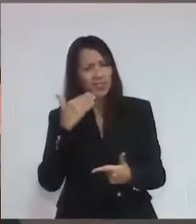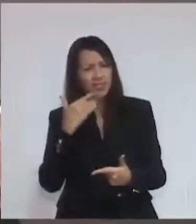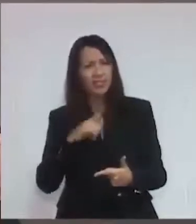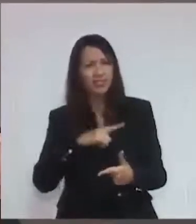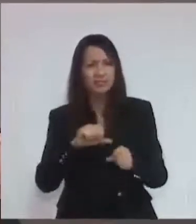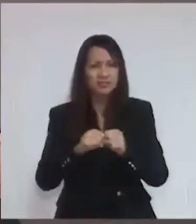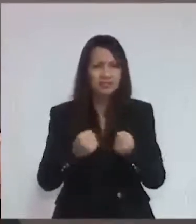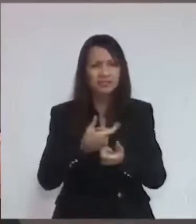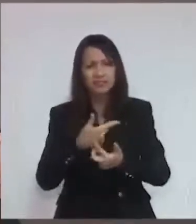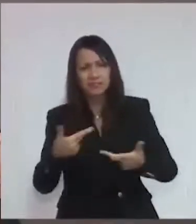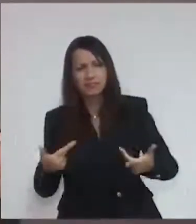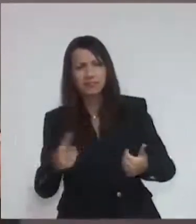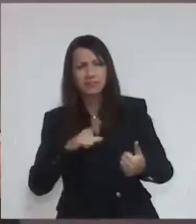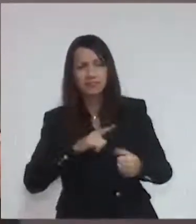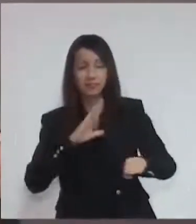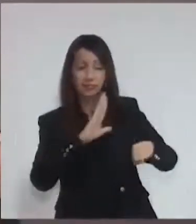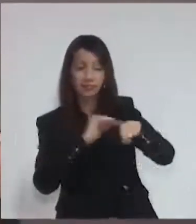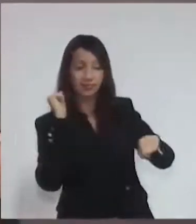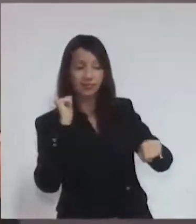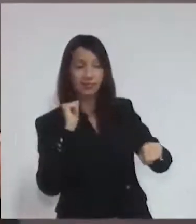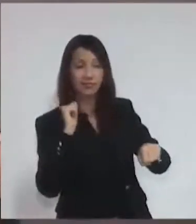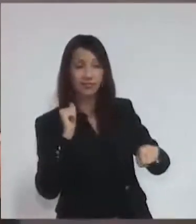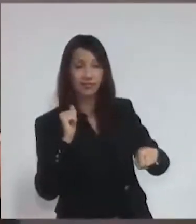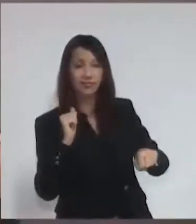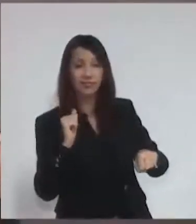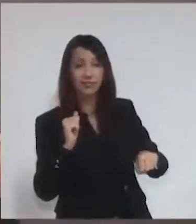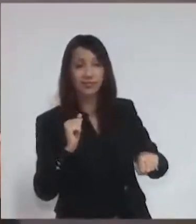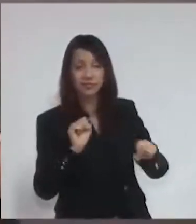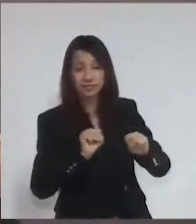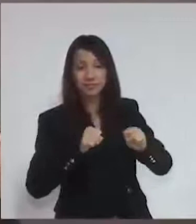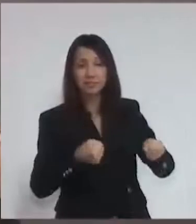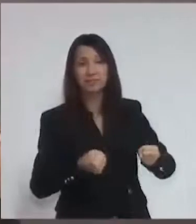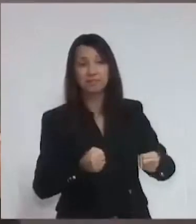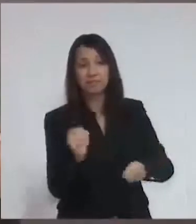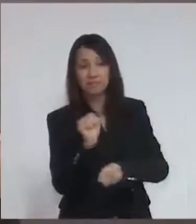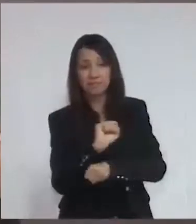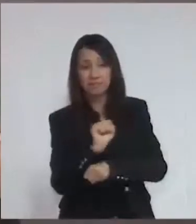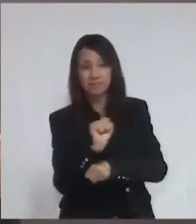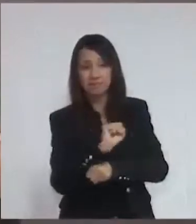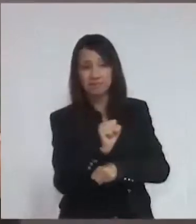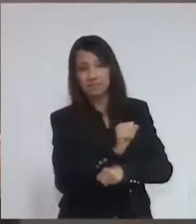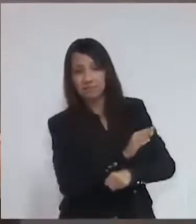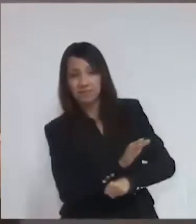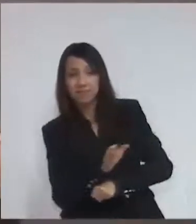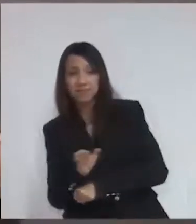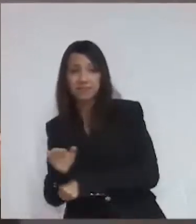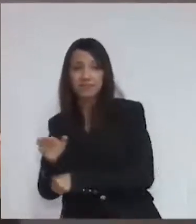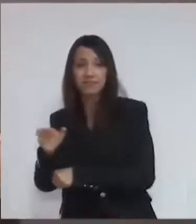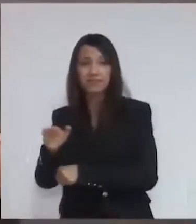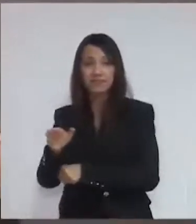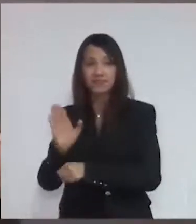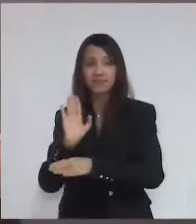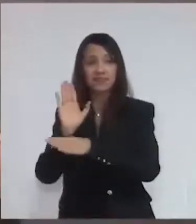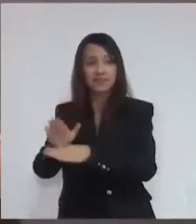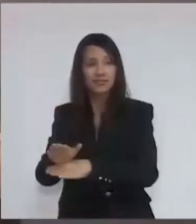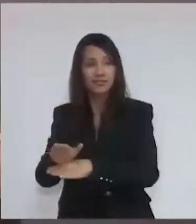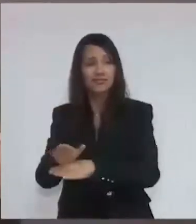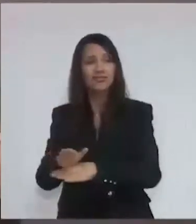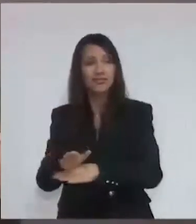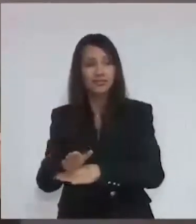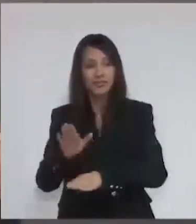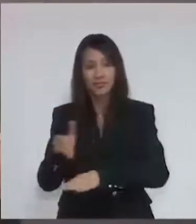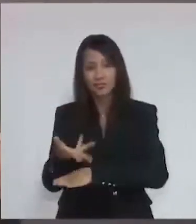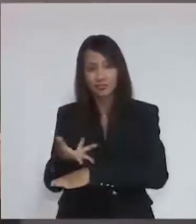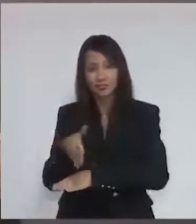quando recebem uma ocorrência, os GCMs não medem esforços para atender uma ocorrência. Muitas vezes, em